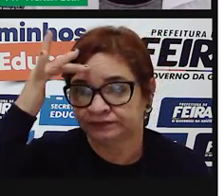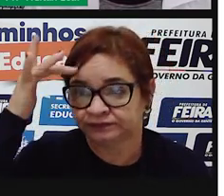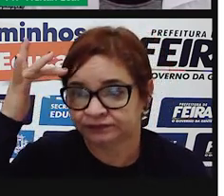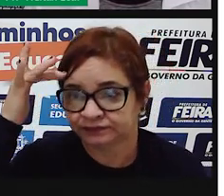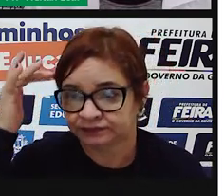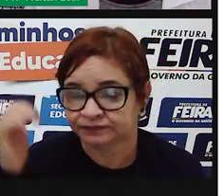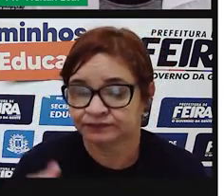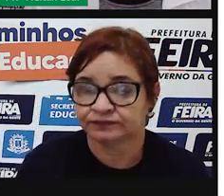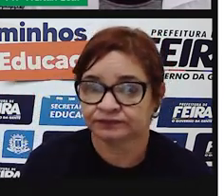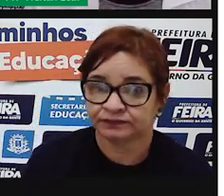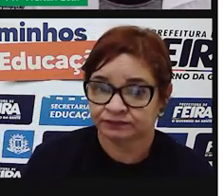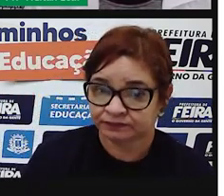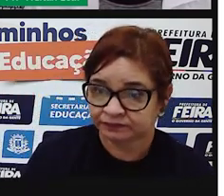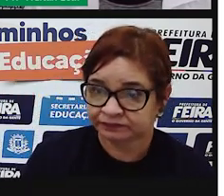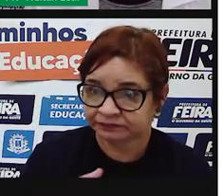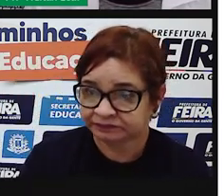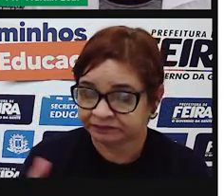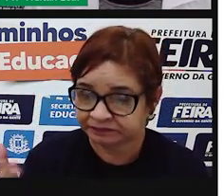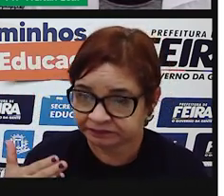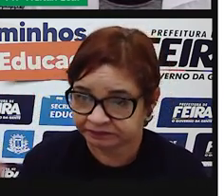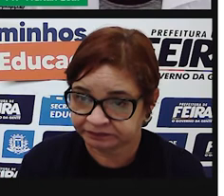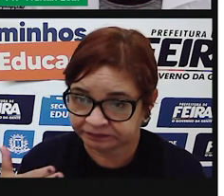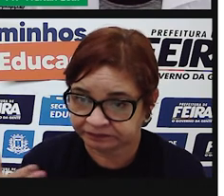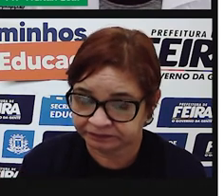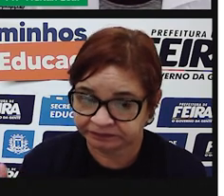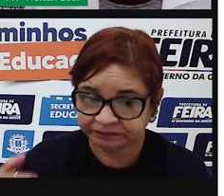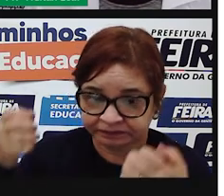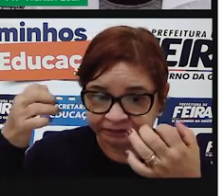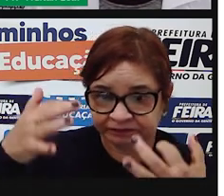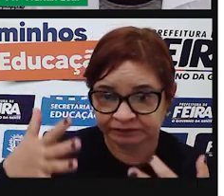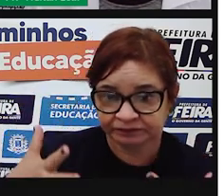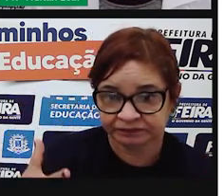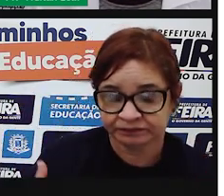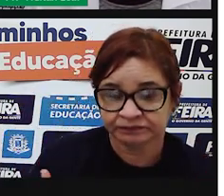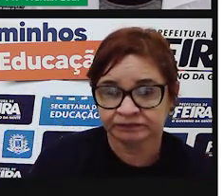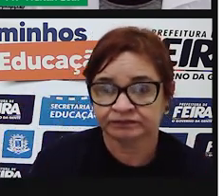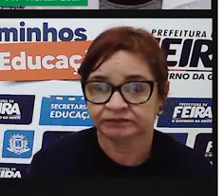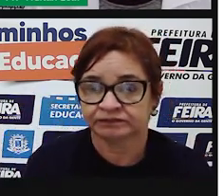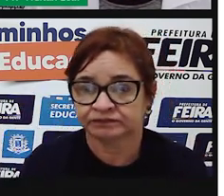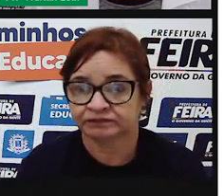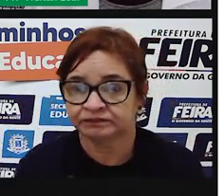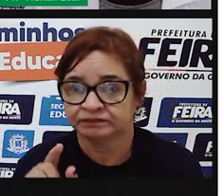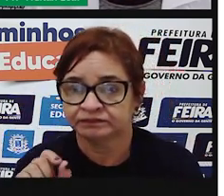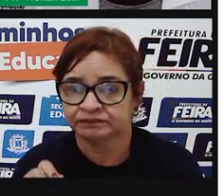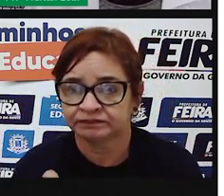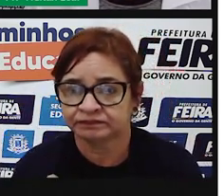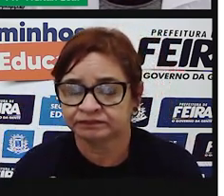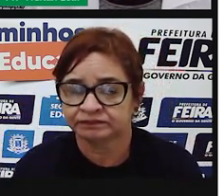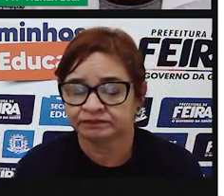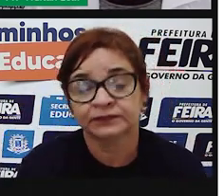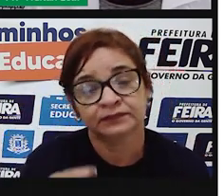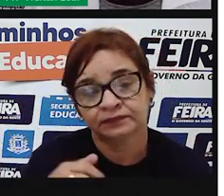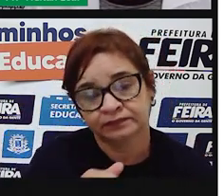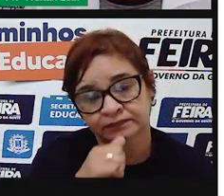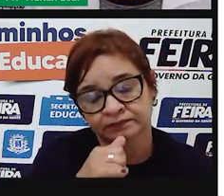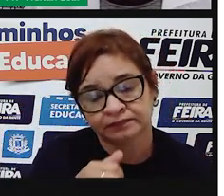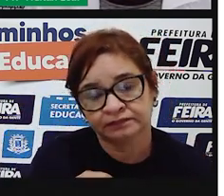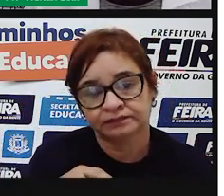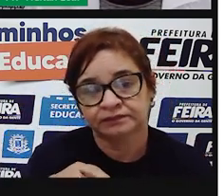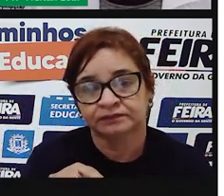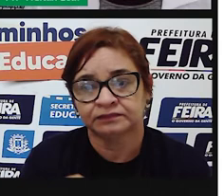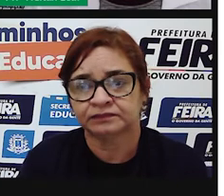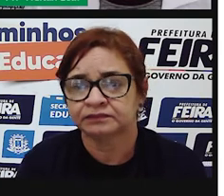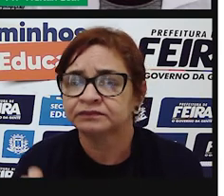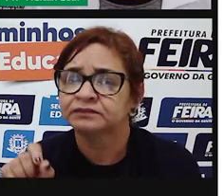fala no diálogo e no discurso. Indicar o interlocutor, ou seja, a pessoa que fala no